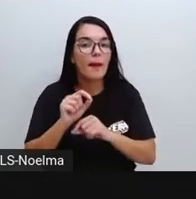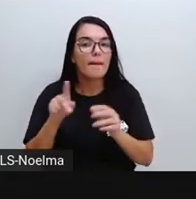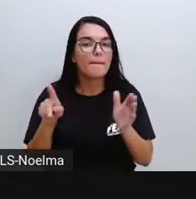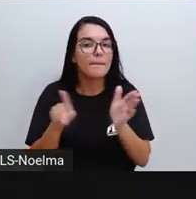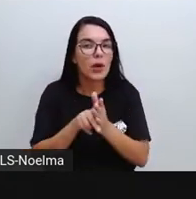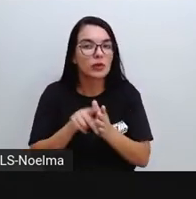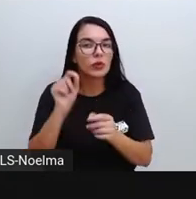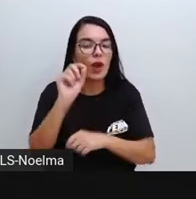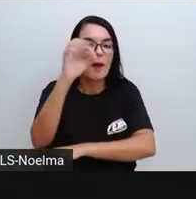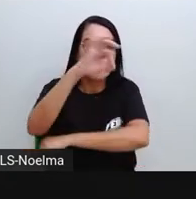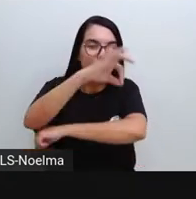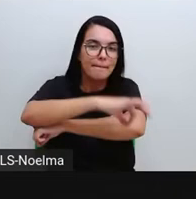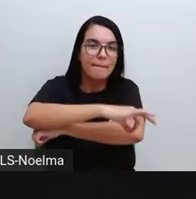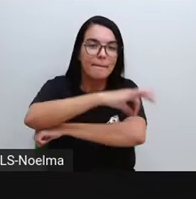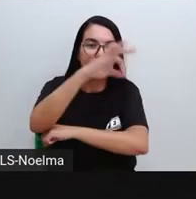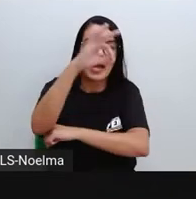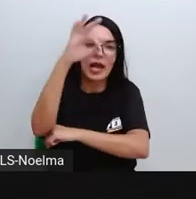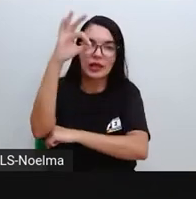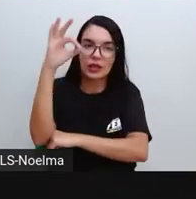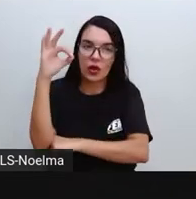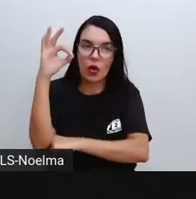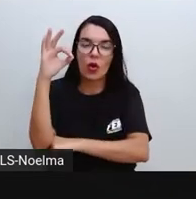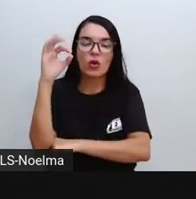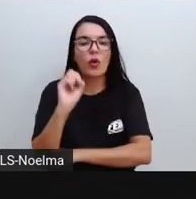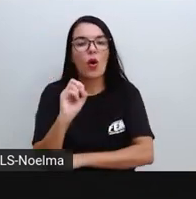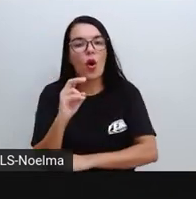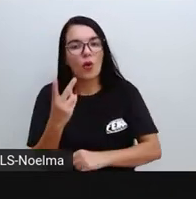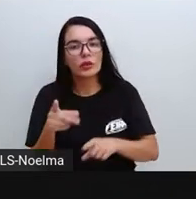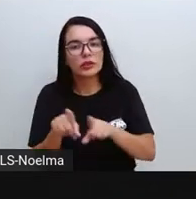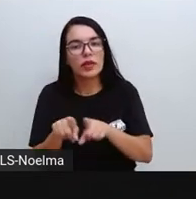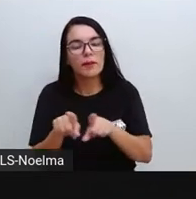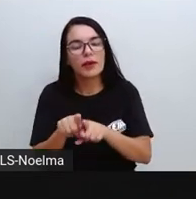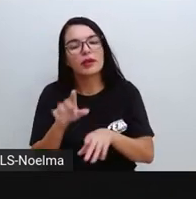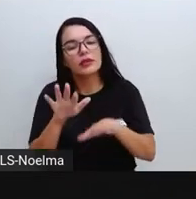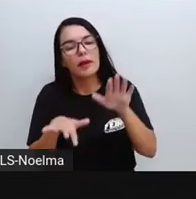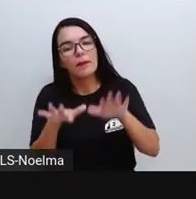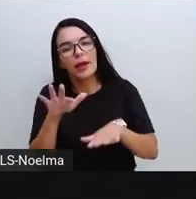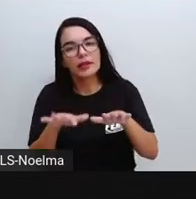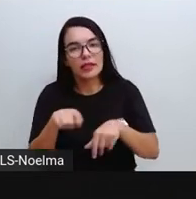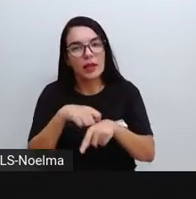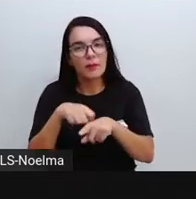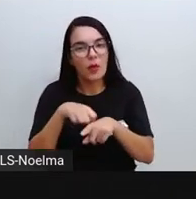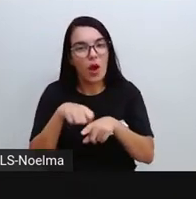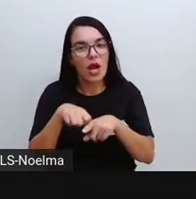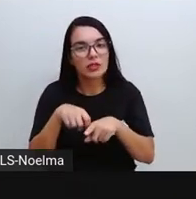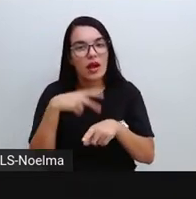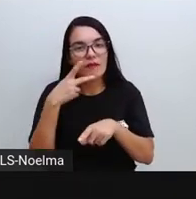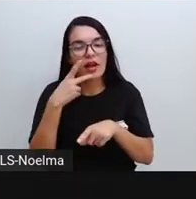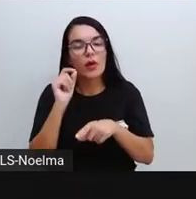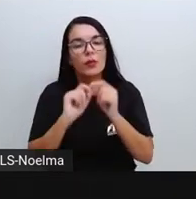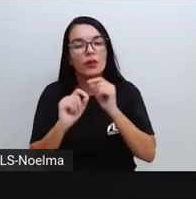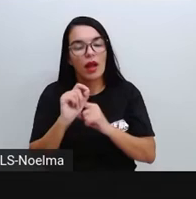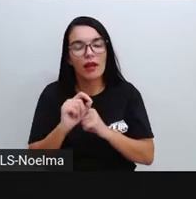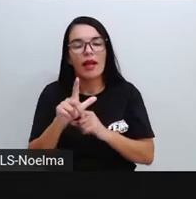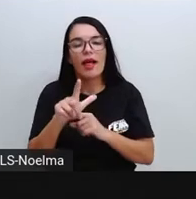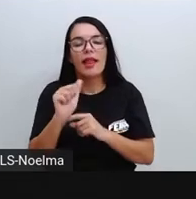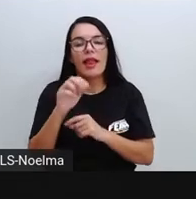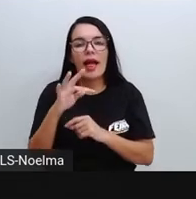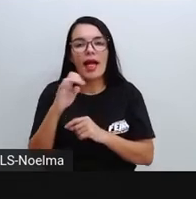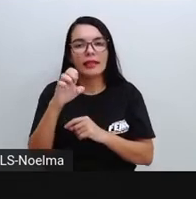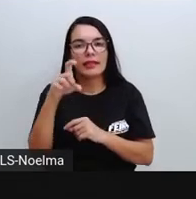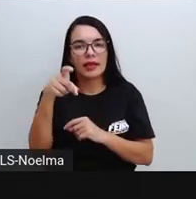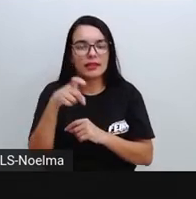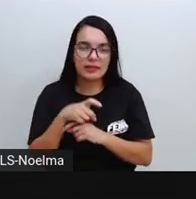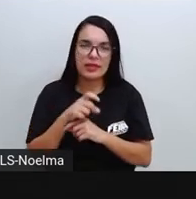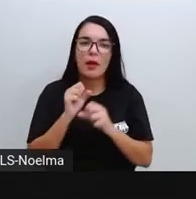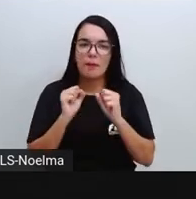petróleo, que é utilizado para a produção de borracha, ou, a depender do tipo de borracha que a gente está falando lá, porque também é utilizado para